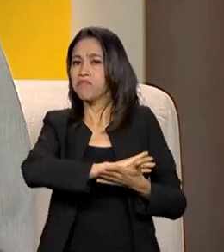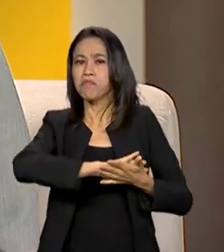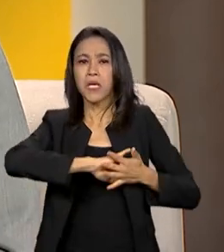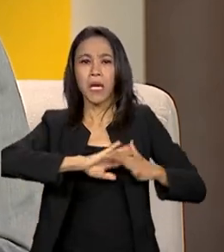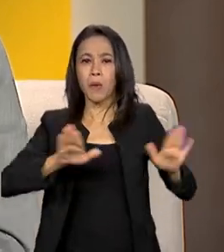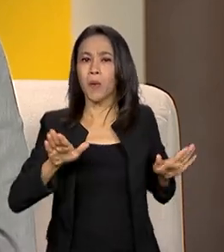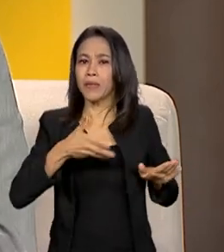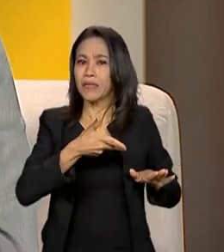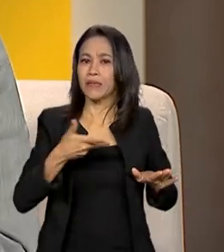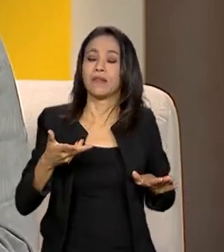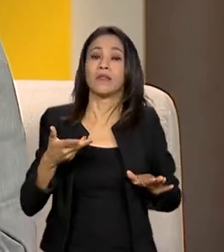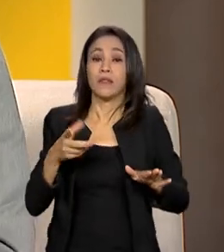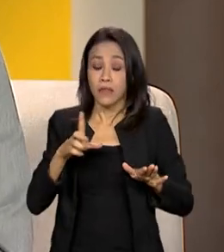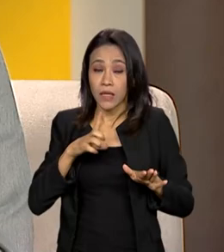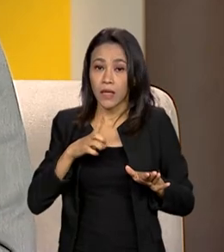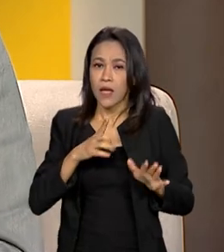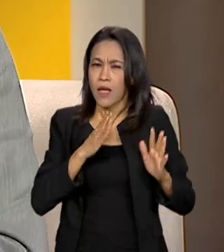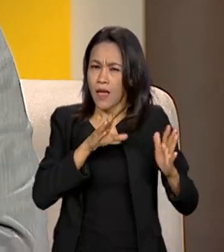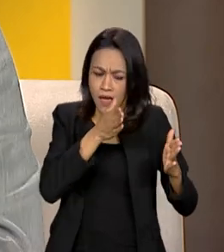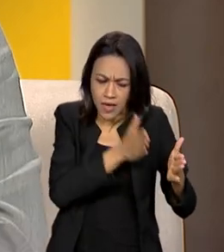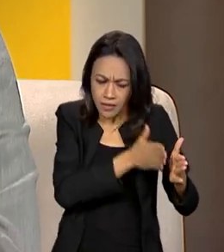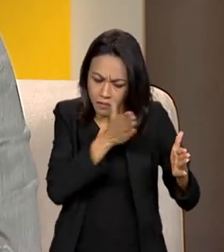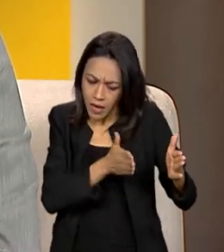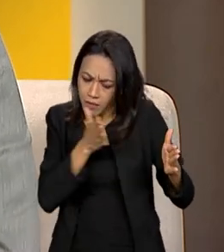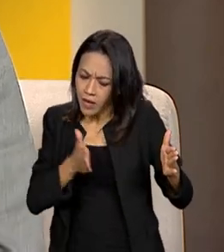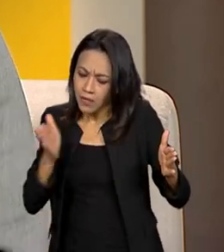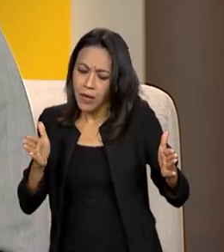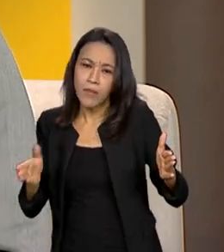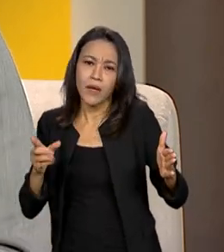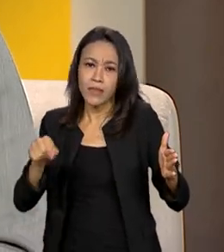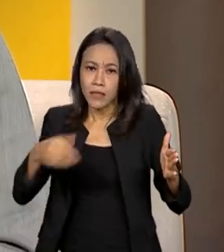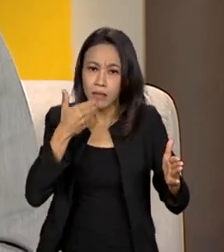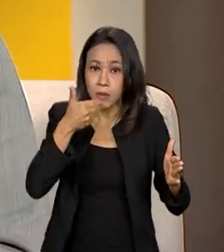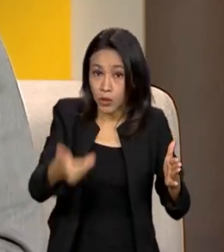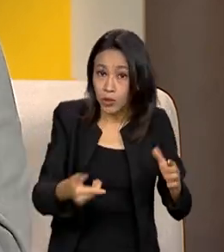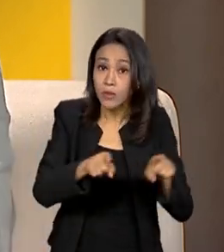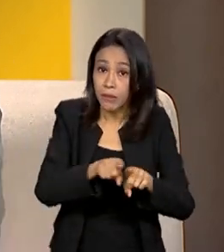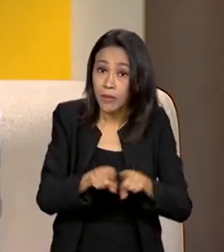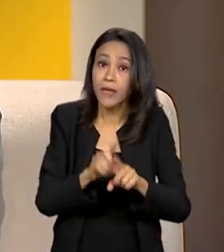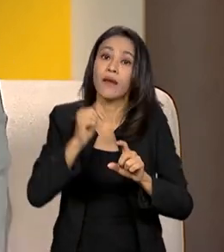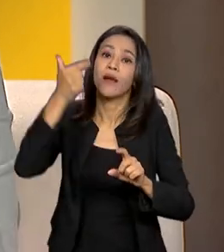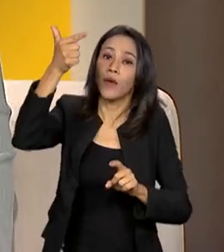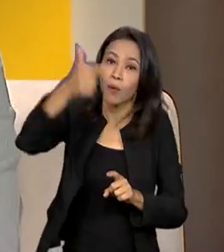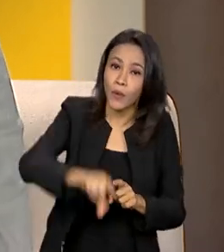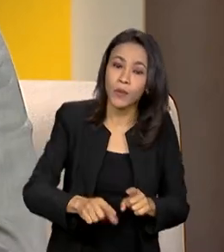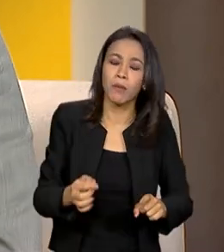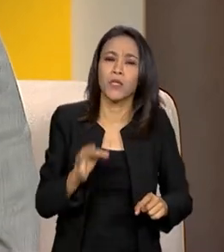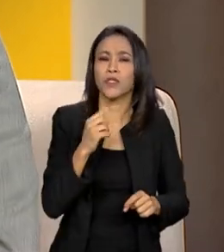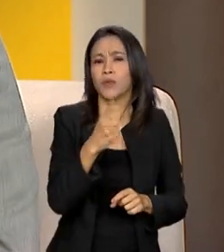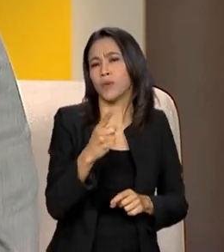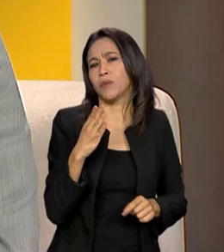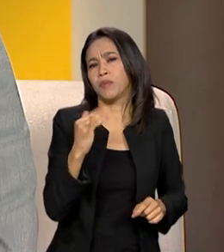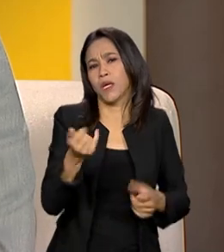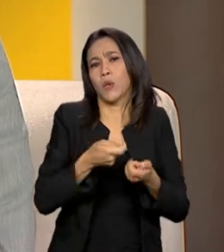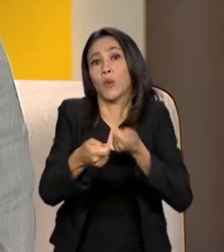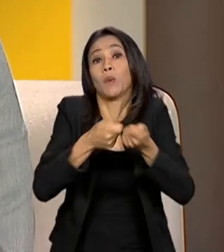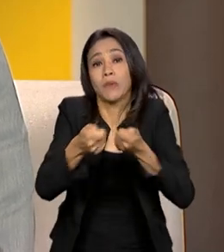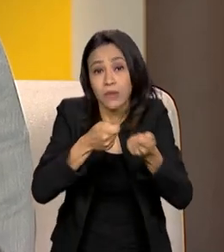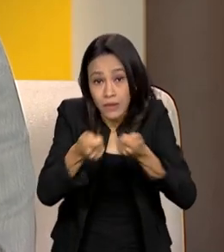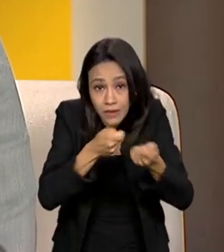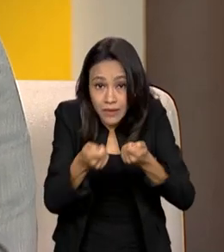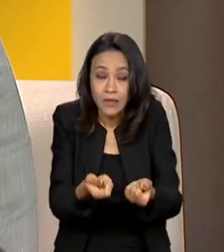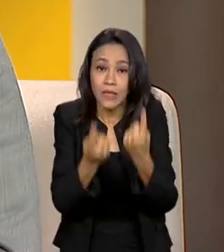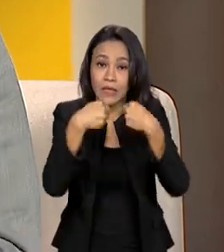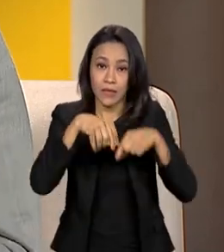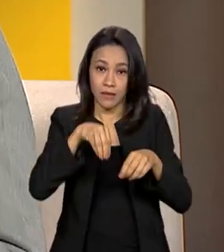dessas etapas de processamento das solicitações, então, a gente tem também um custo de mais de um bilhão de economia para dentro do governo.